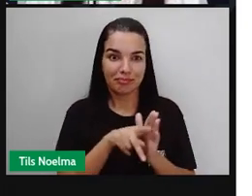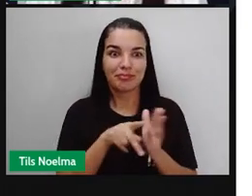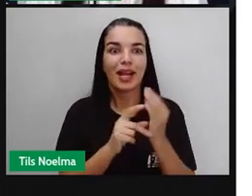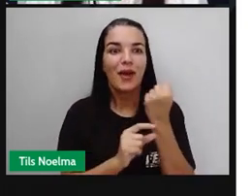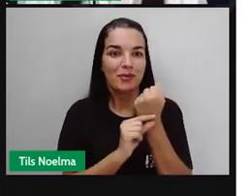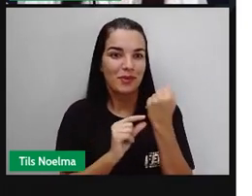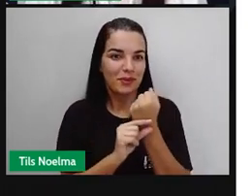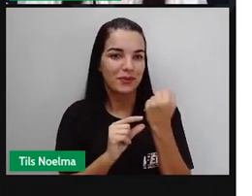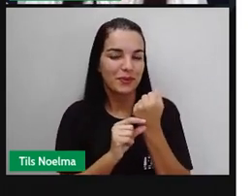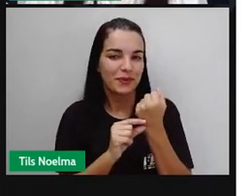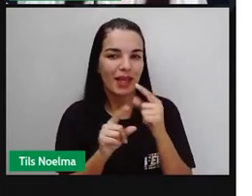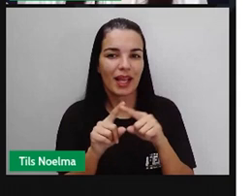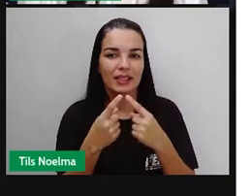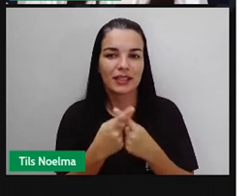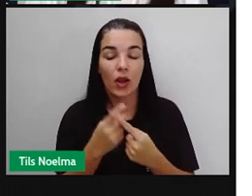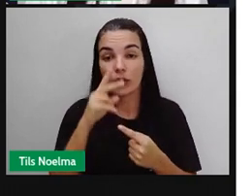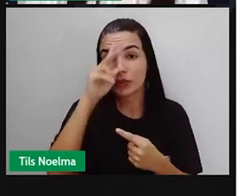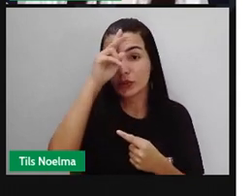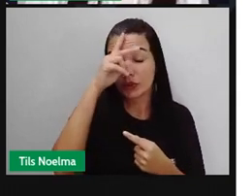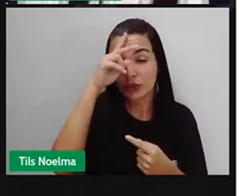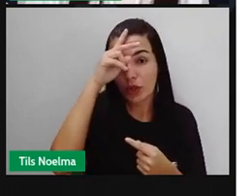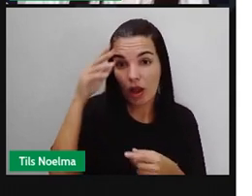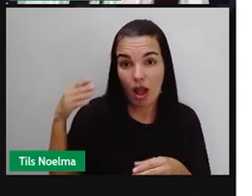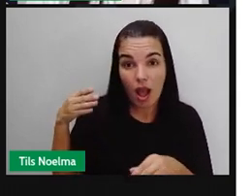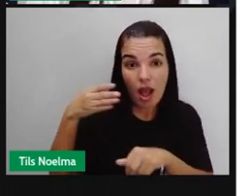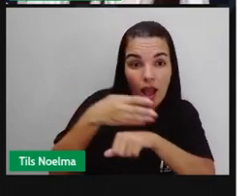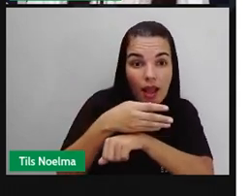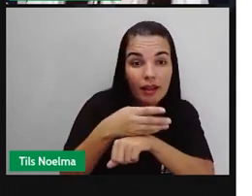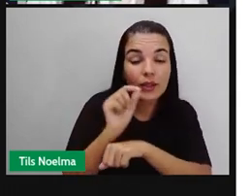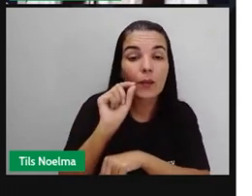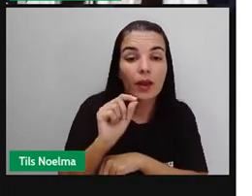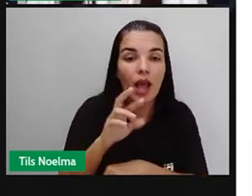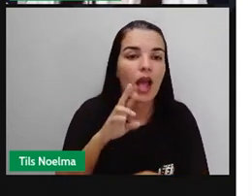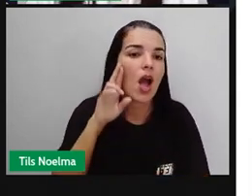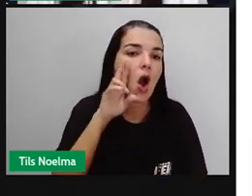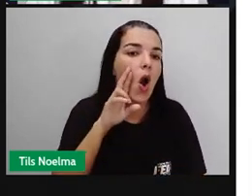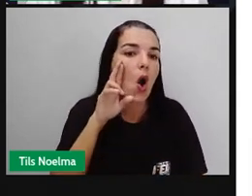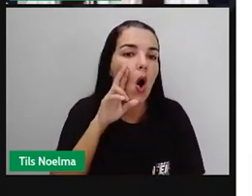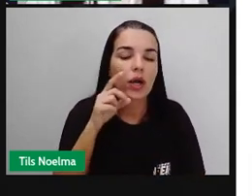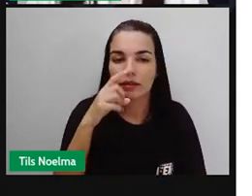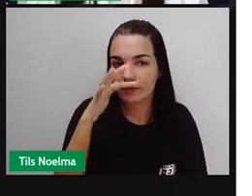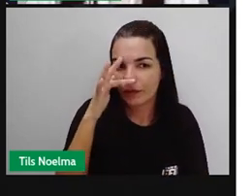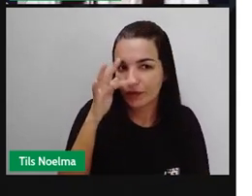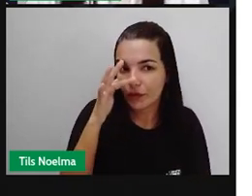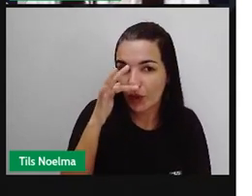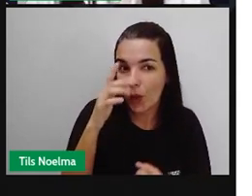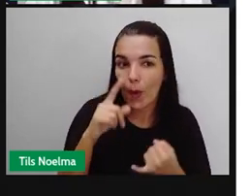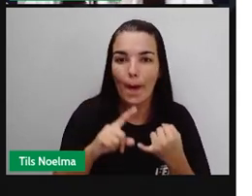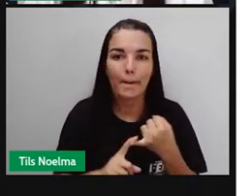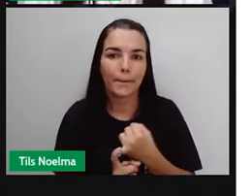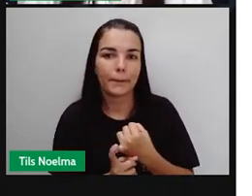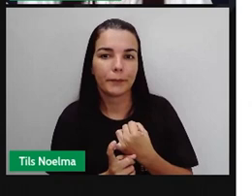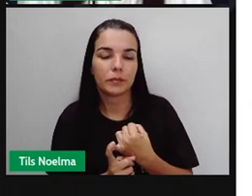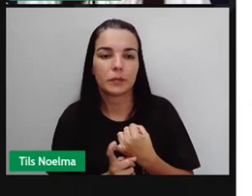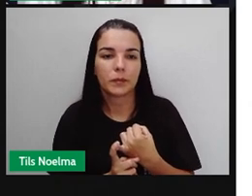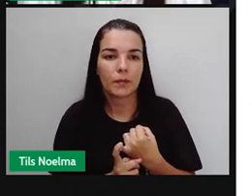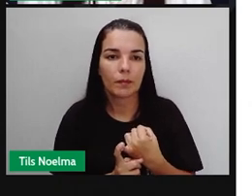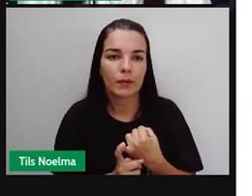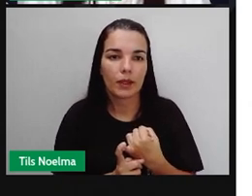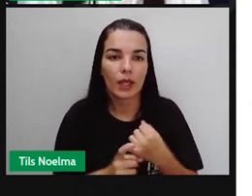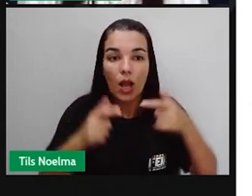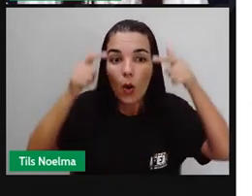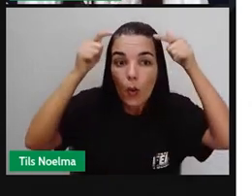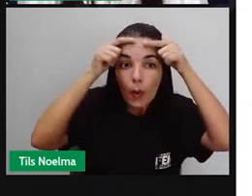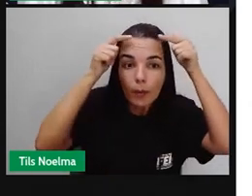história. E nessa história vão entrar aí a rosa, que é o Pequeno